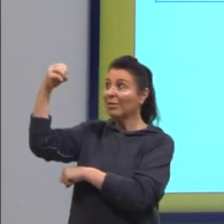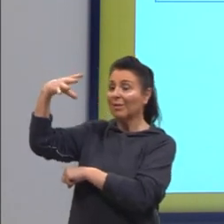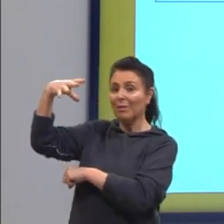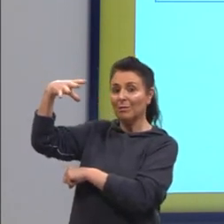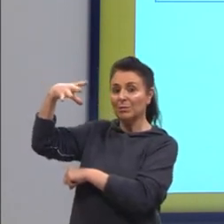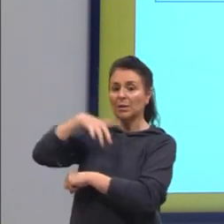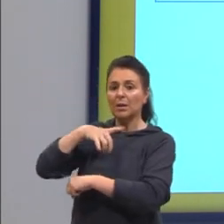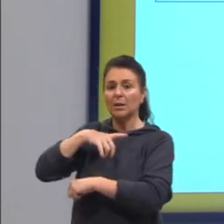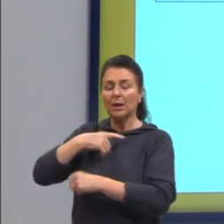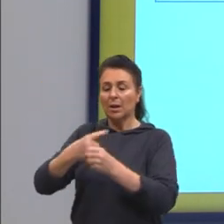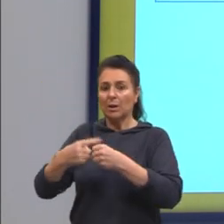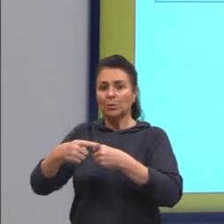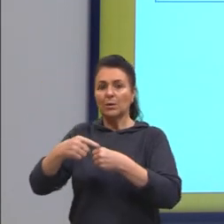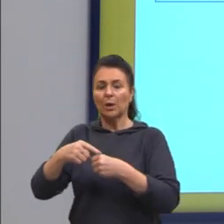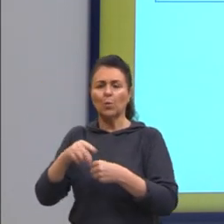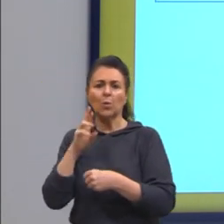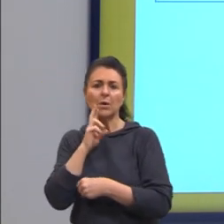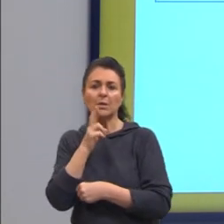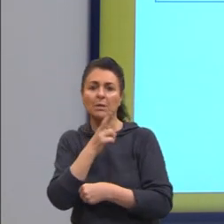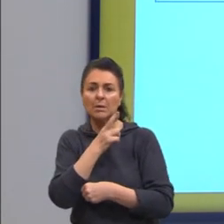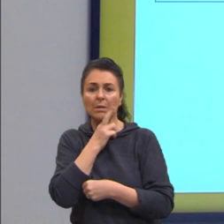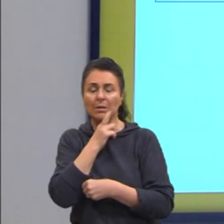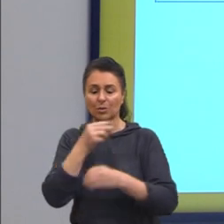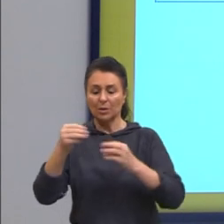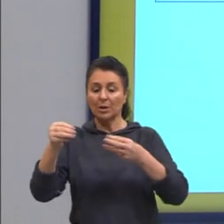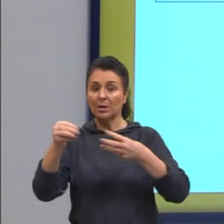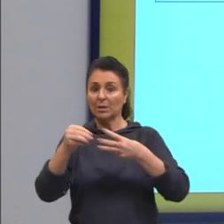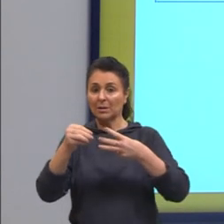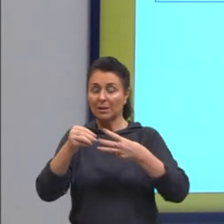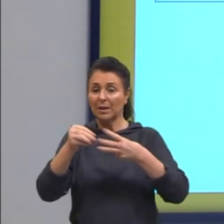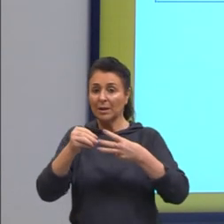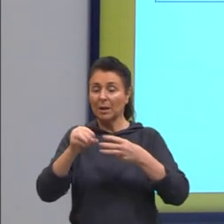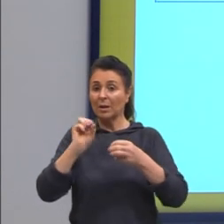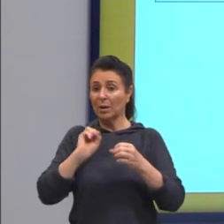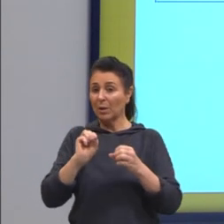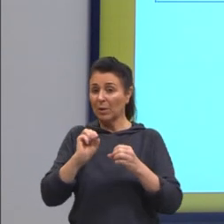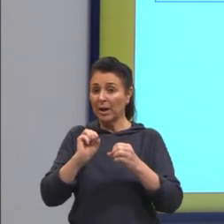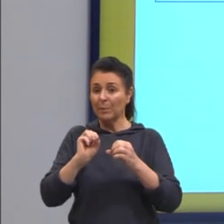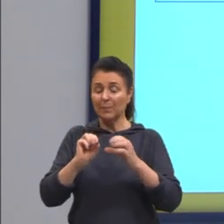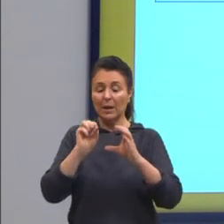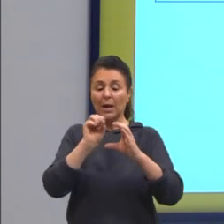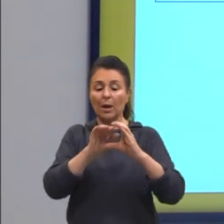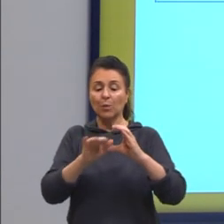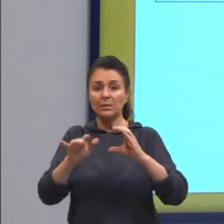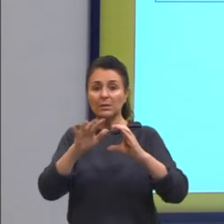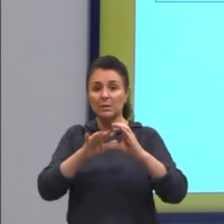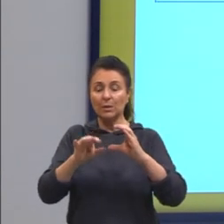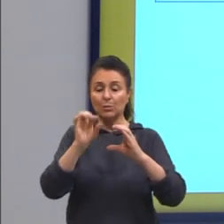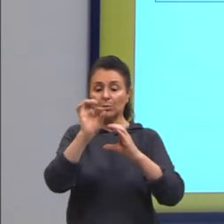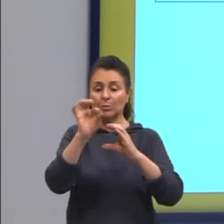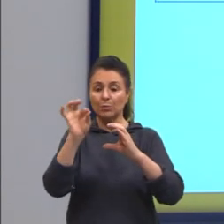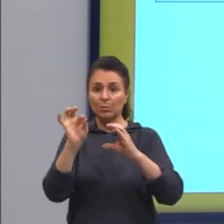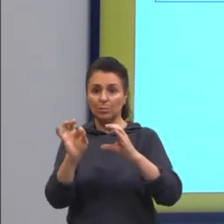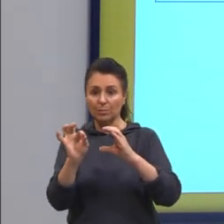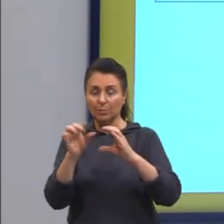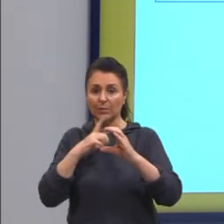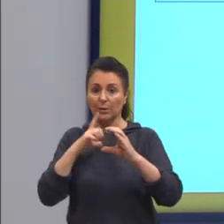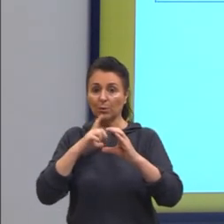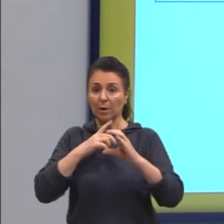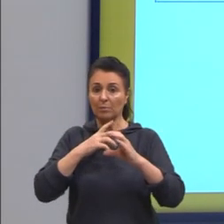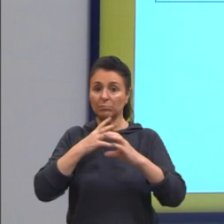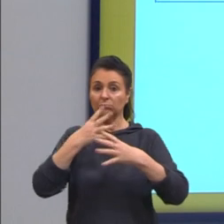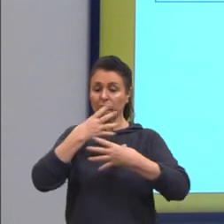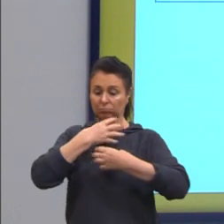na cidade tiver um restaurante, nas células seriam os lisossomos, que a função seria a digestão celular.